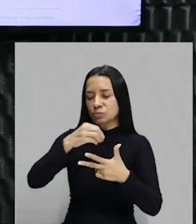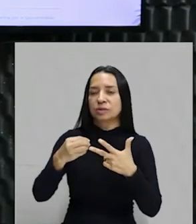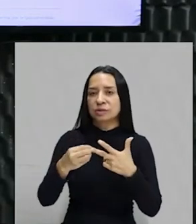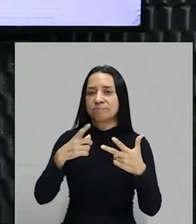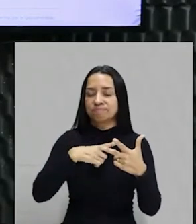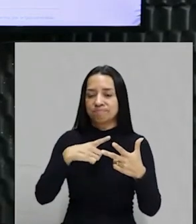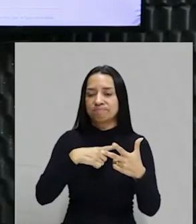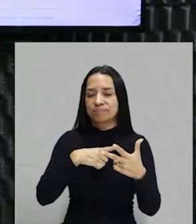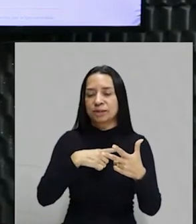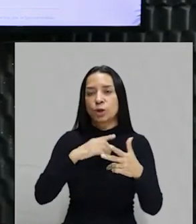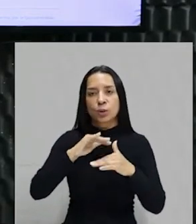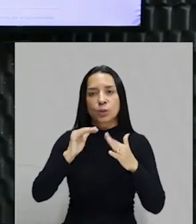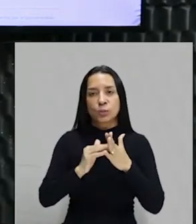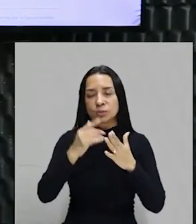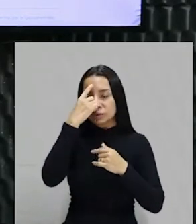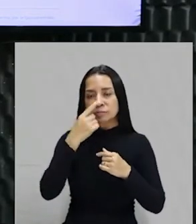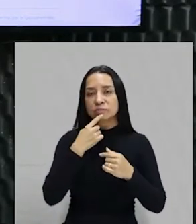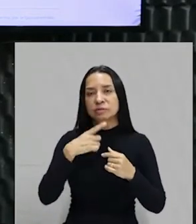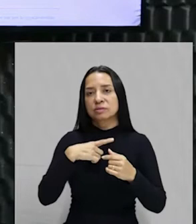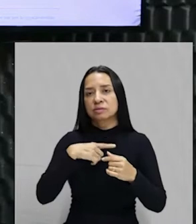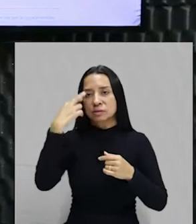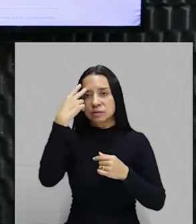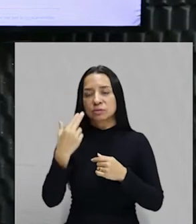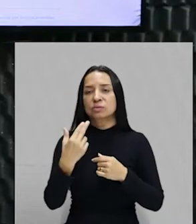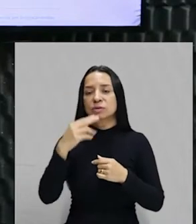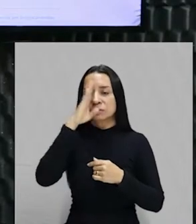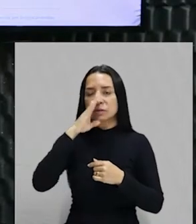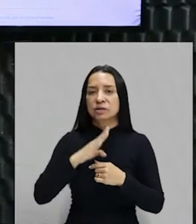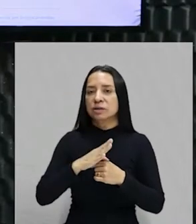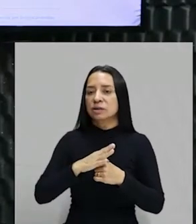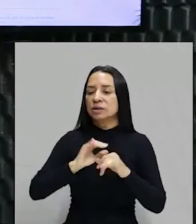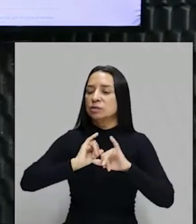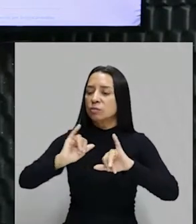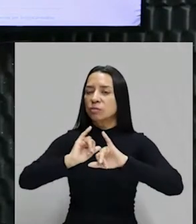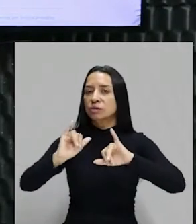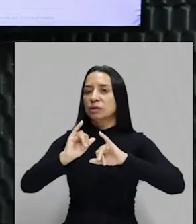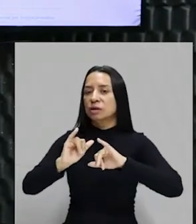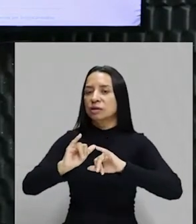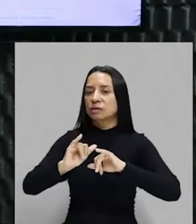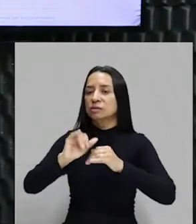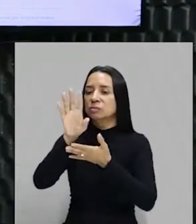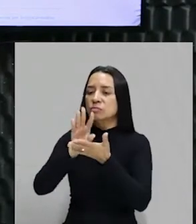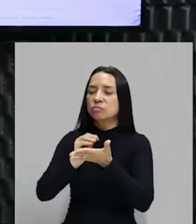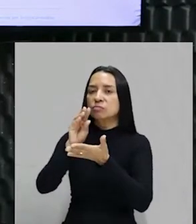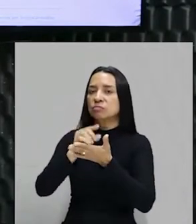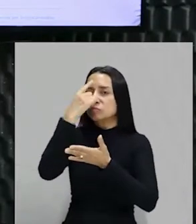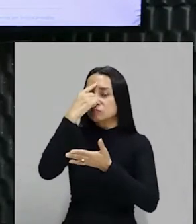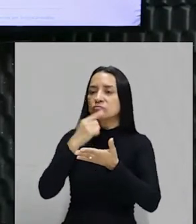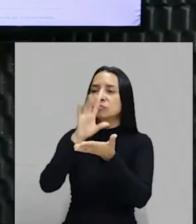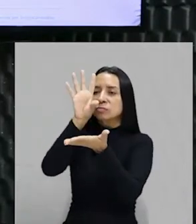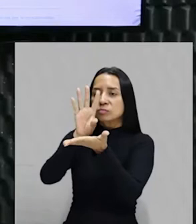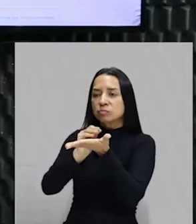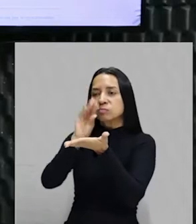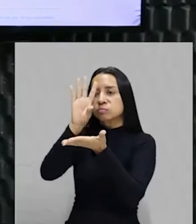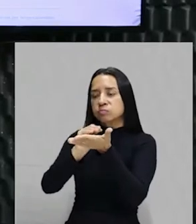gente tem da história brasileira são contadas, retratadas, porque o nome é esse. Retrato. Quando você fazia